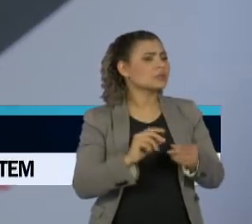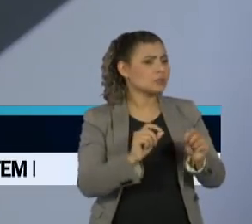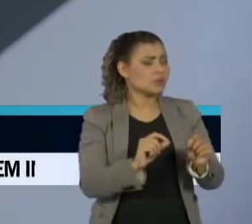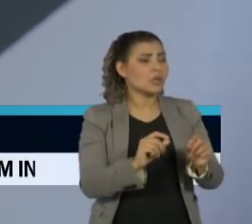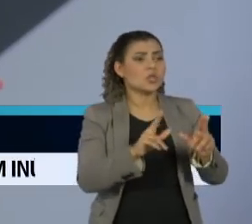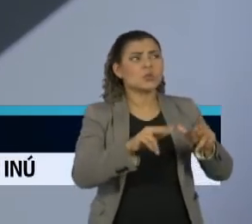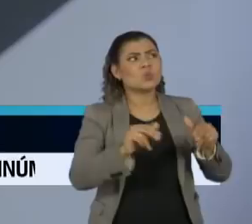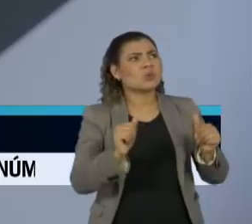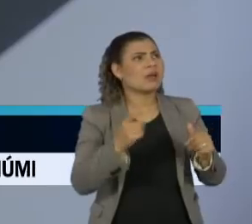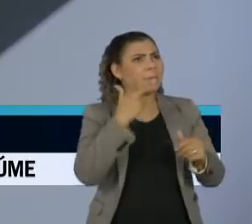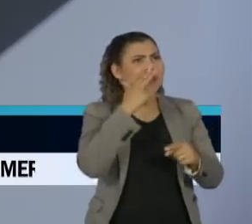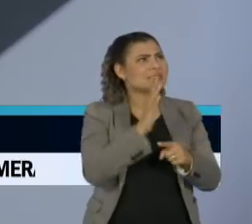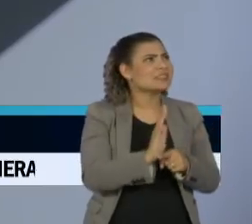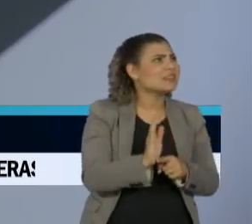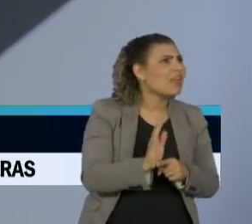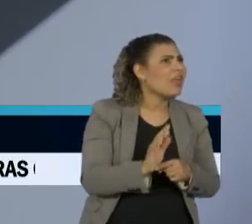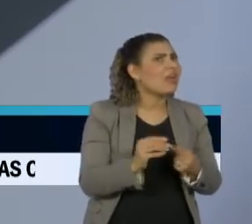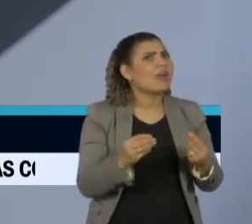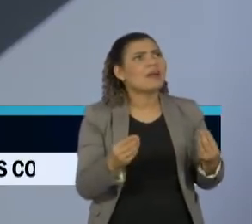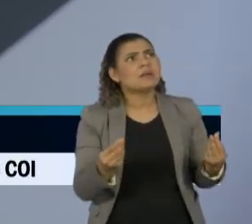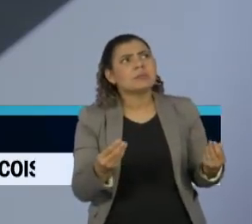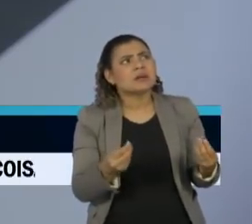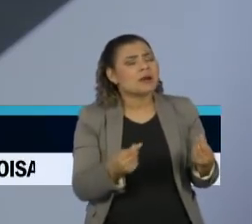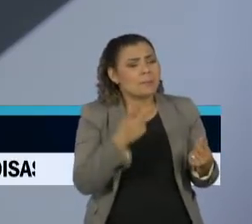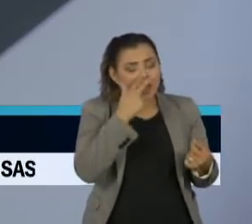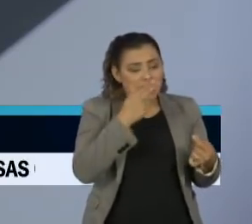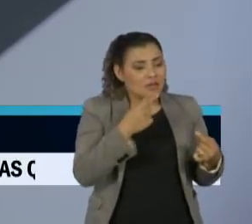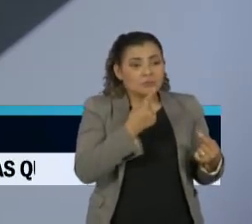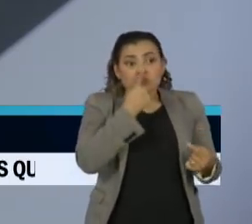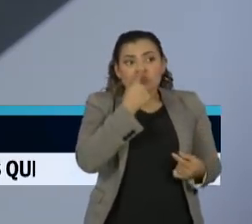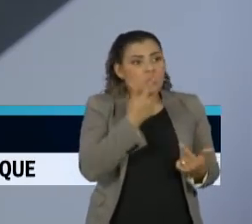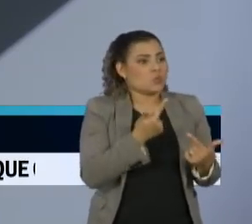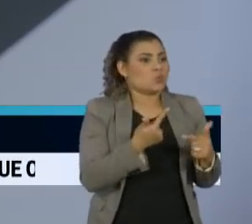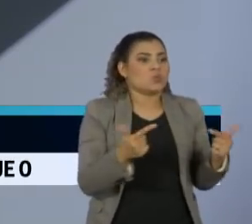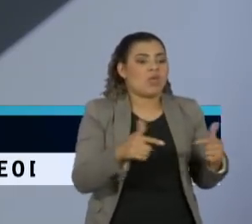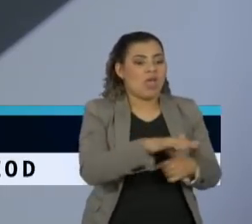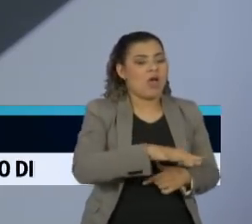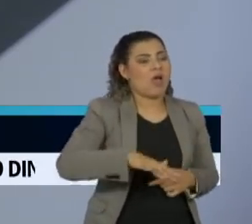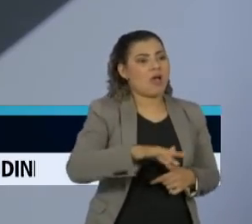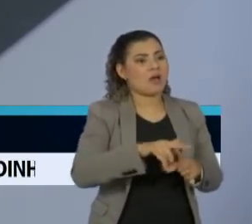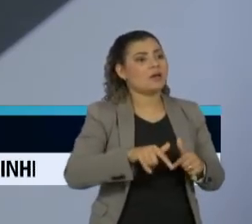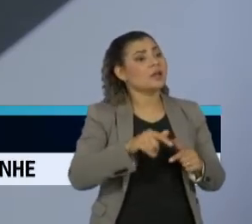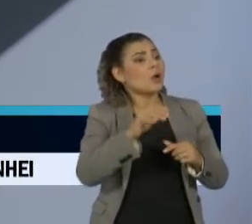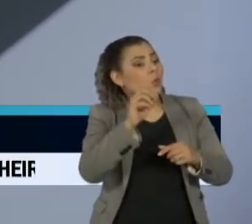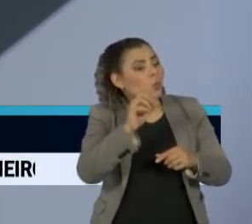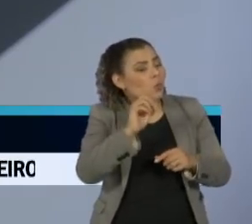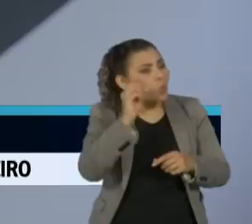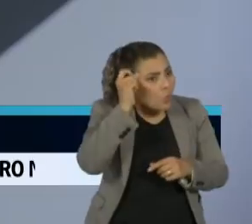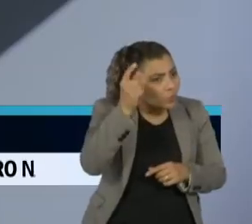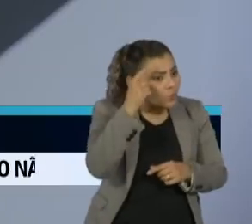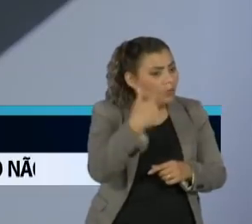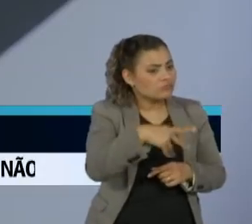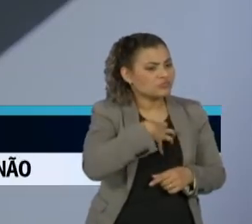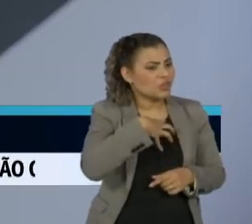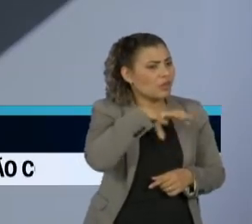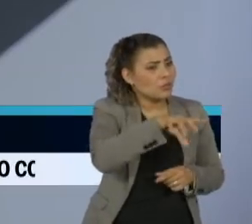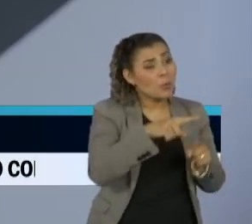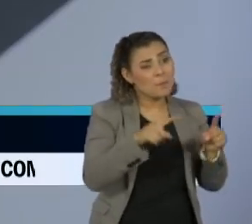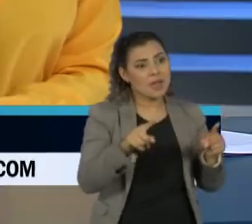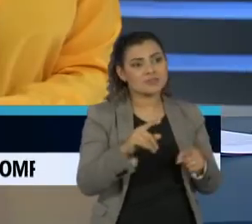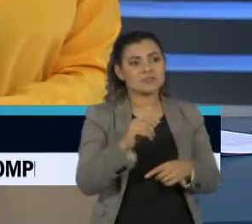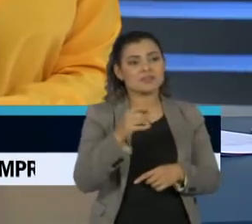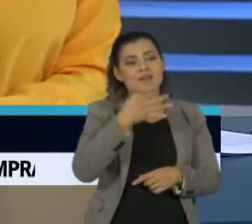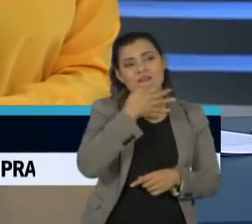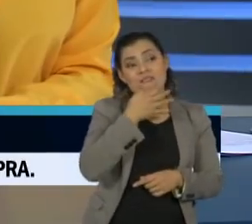feito muito cinema, ou seja, ela nem é muito afeita a esse tipo de atividade cultural, mas, obviamente, que ela quis dar aí um